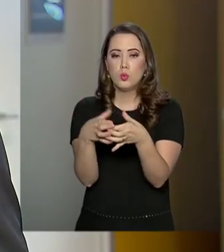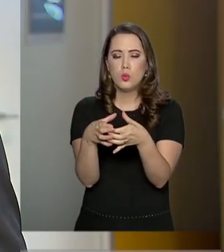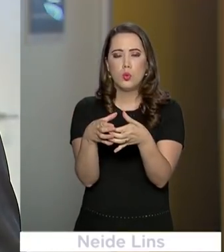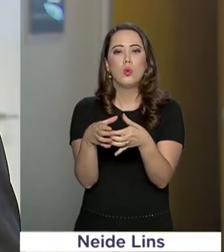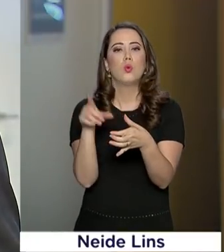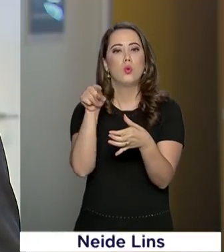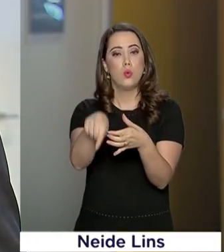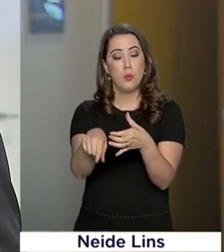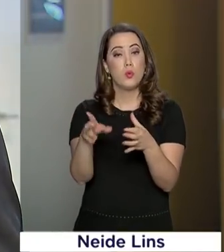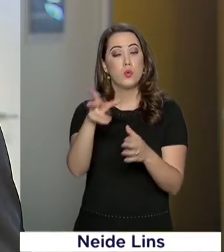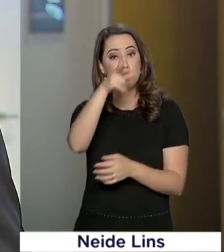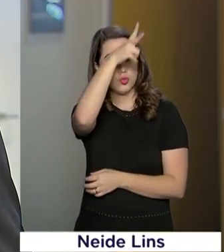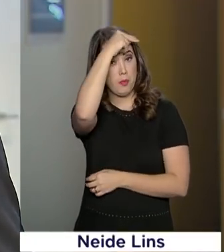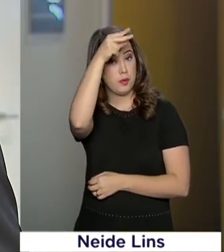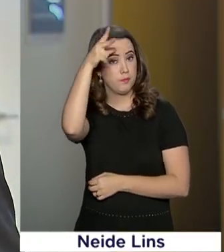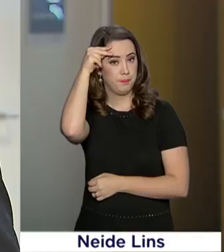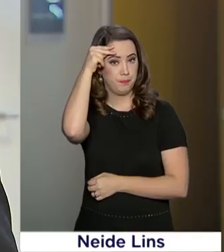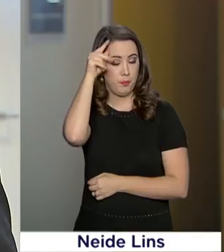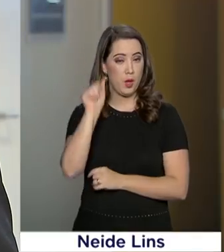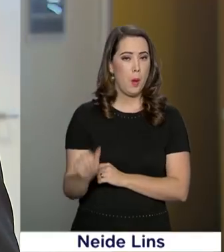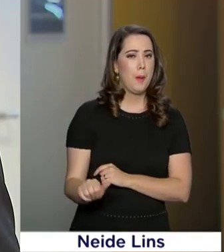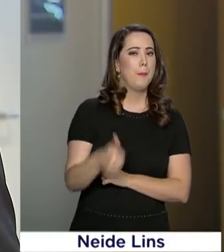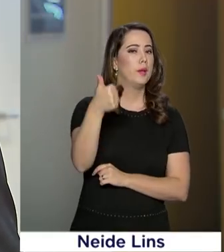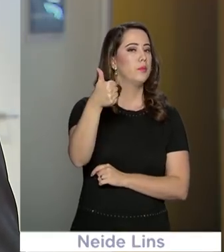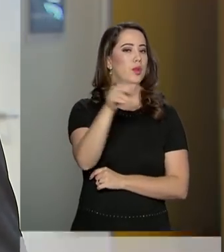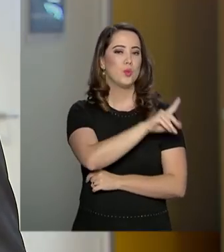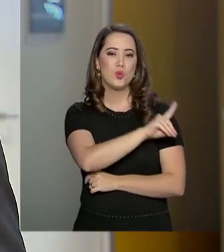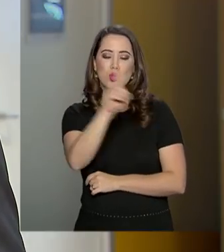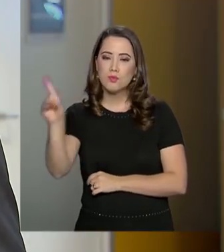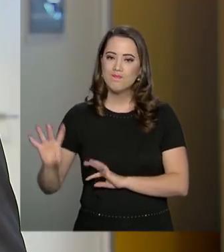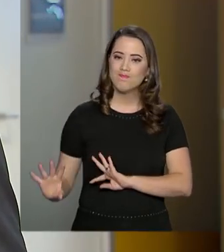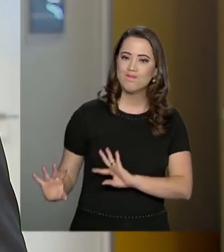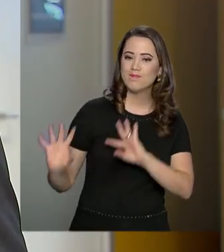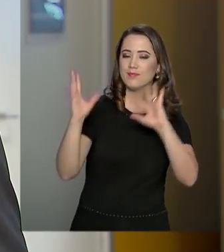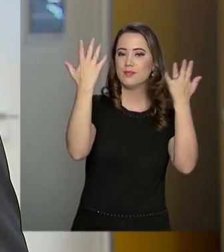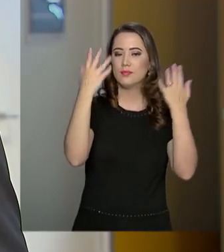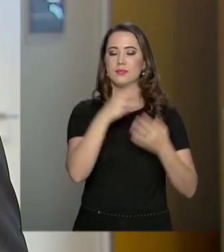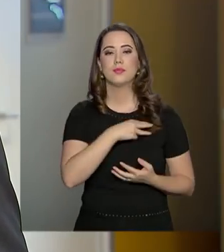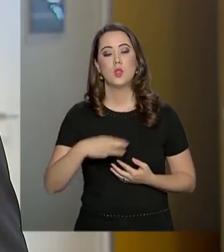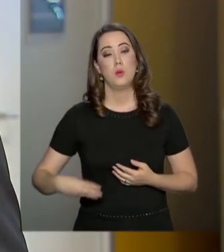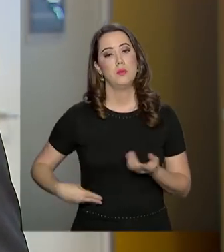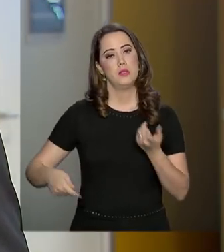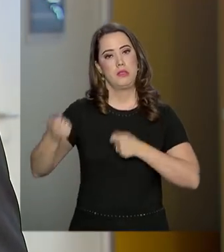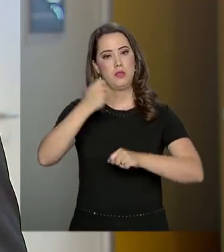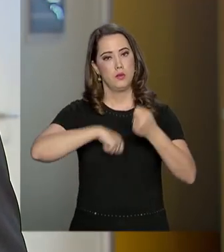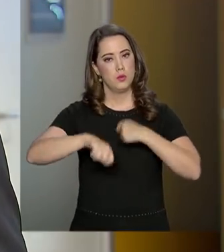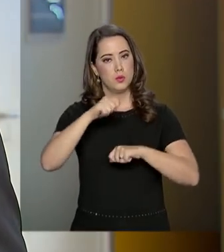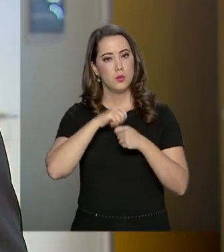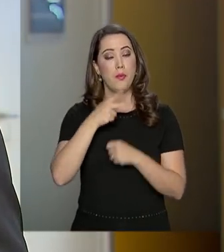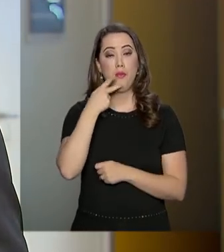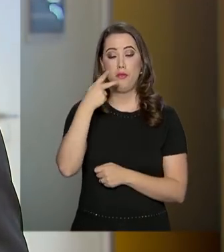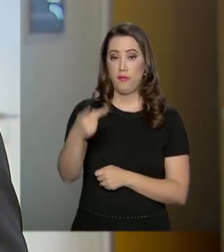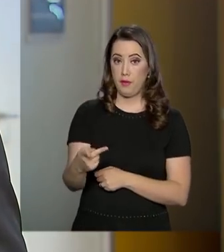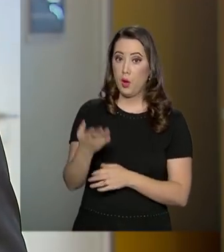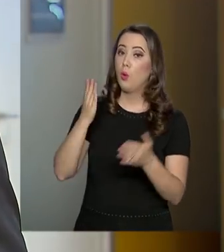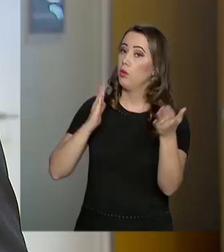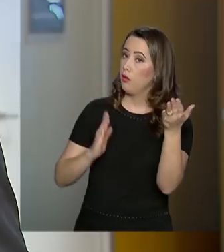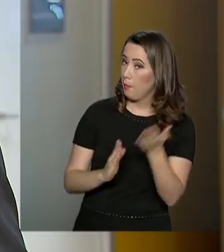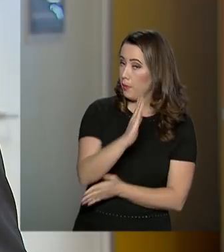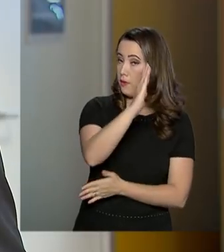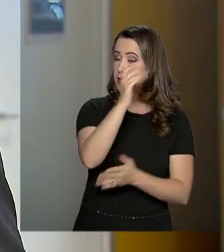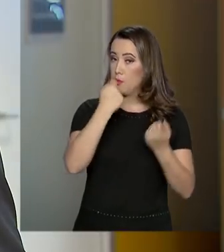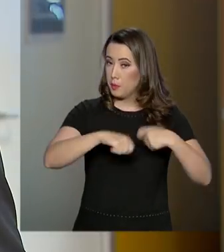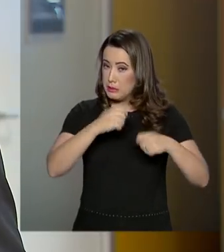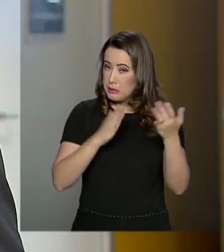Nacional de Prefeitos. E nesse primeiro dia de evento, o ministro da Economia, Paulo Guedes, defendeu a aprovação da